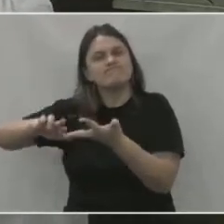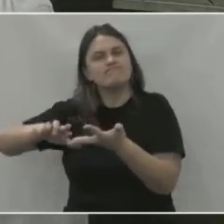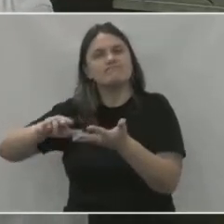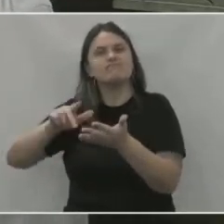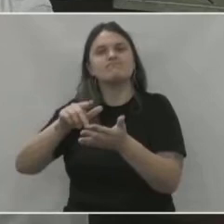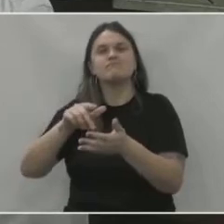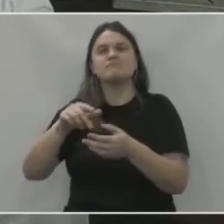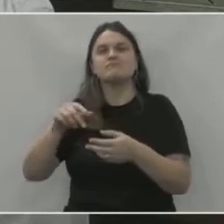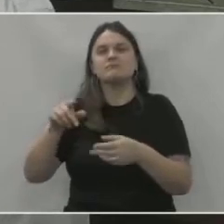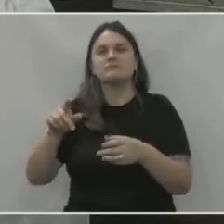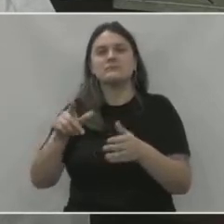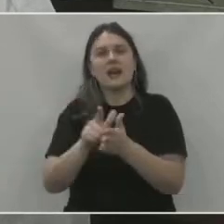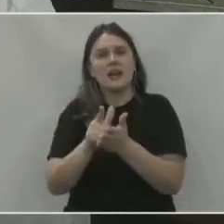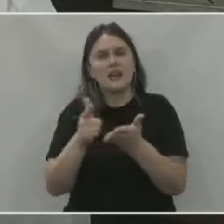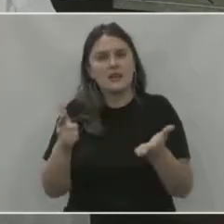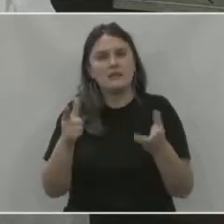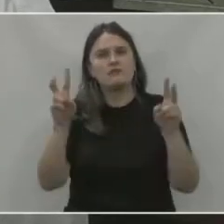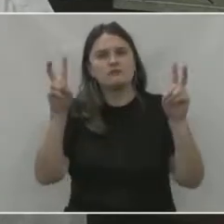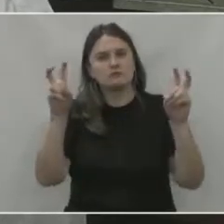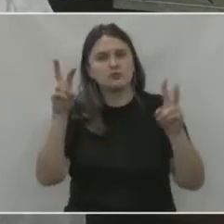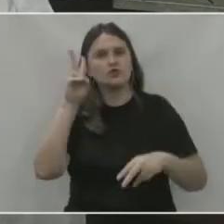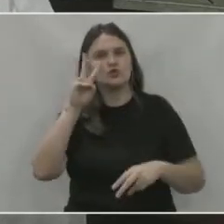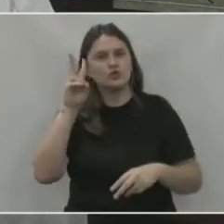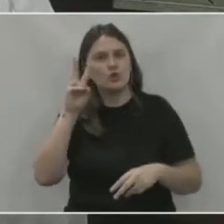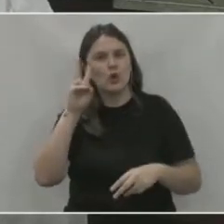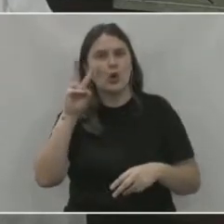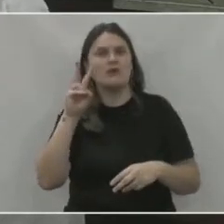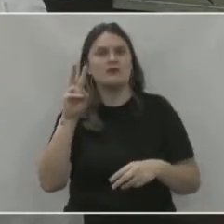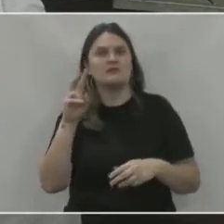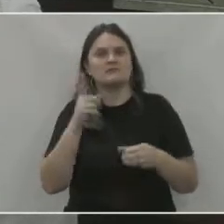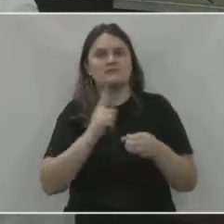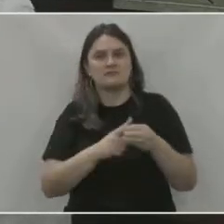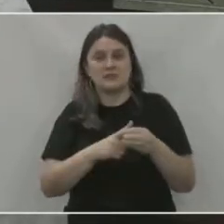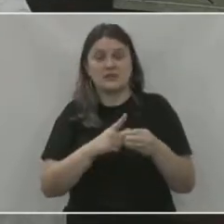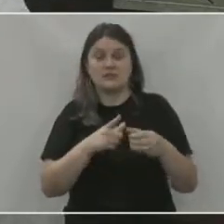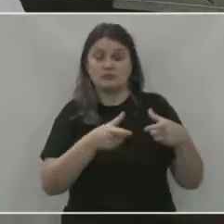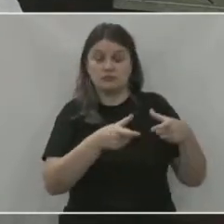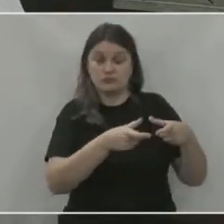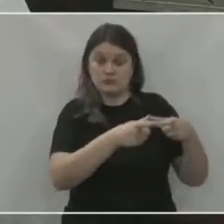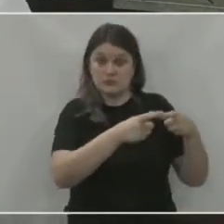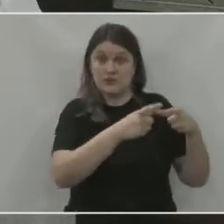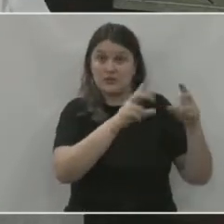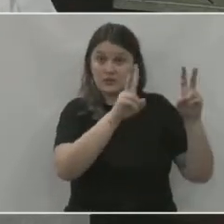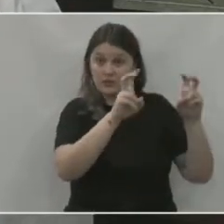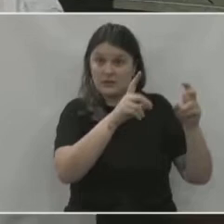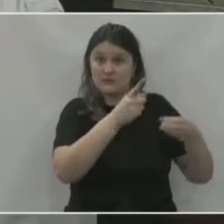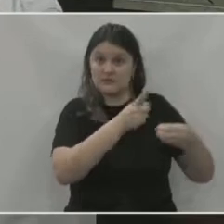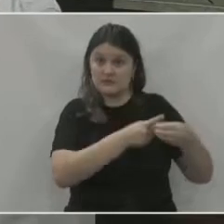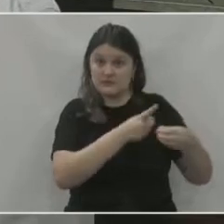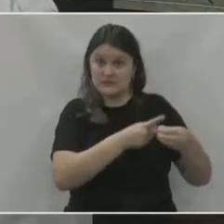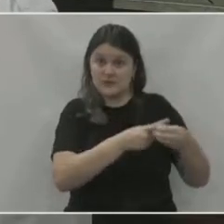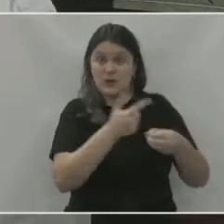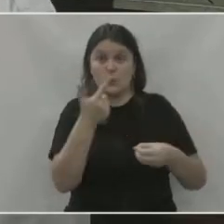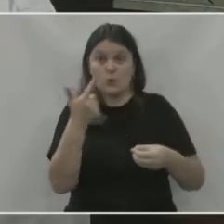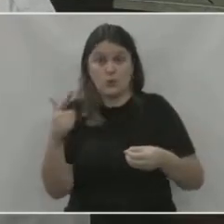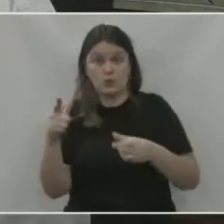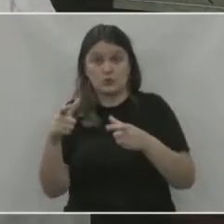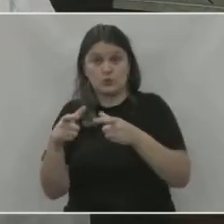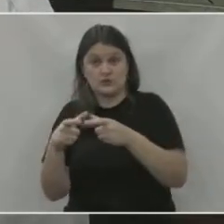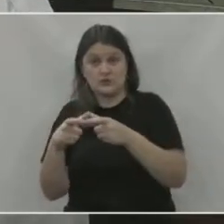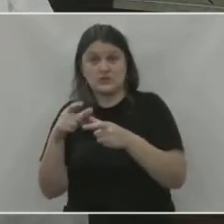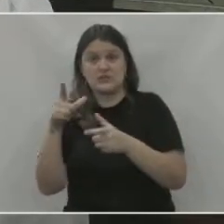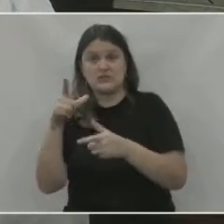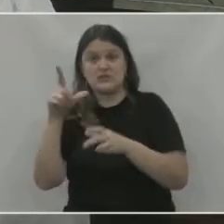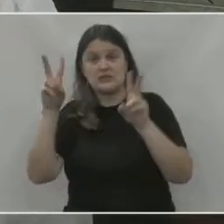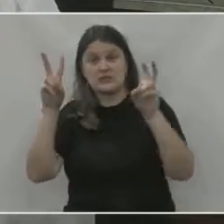obra que fala sobre a nossa cidade. São dois CDs. Um fala sobre a cidade. E outro fala sobre o